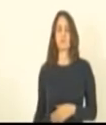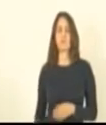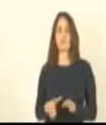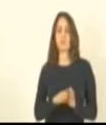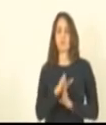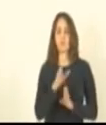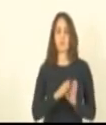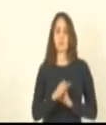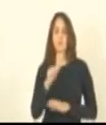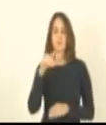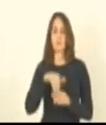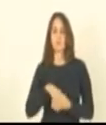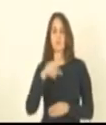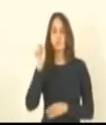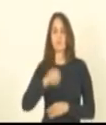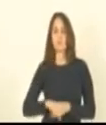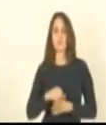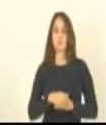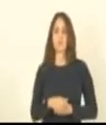encaminha pelo voto sim